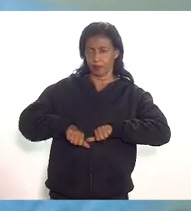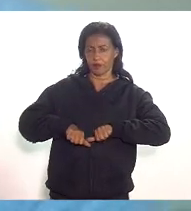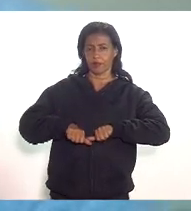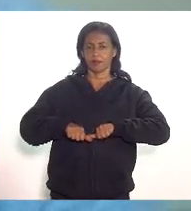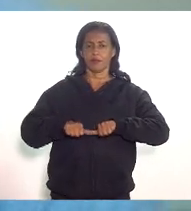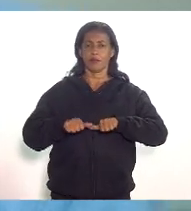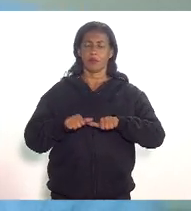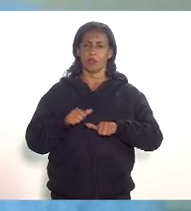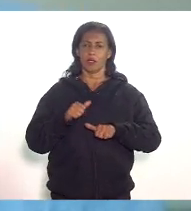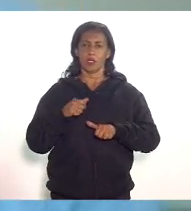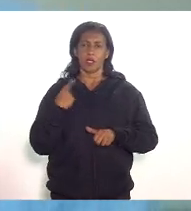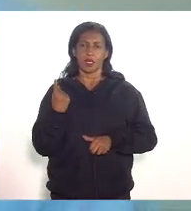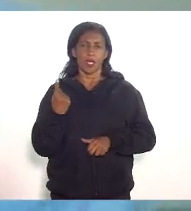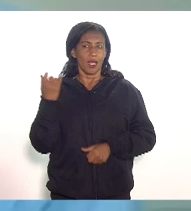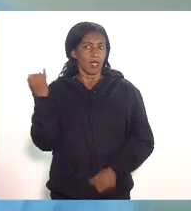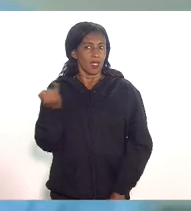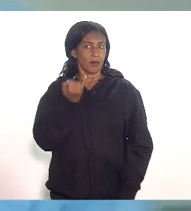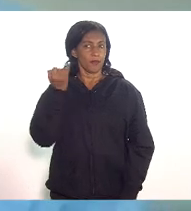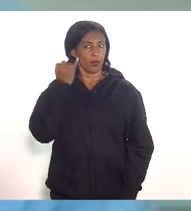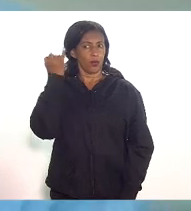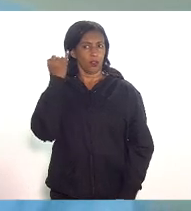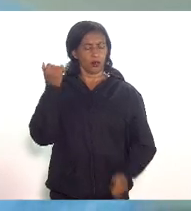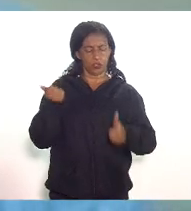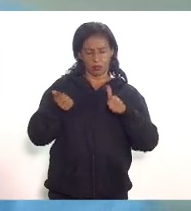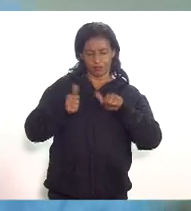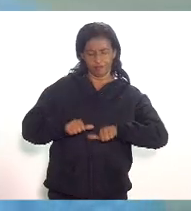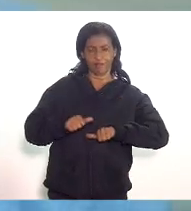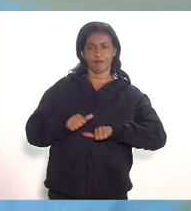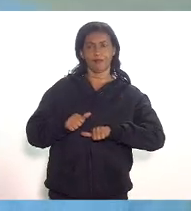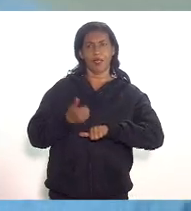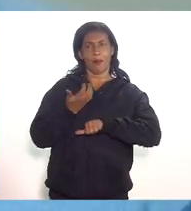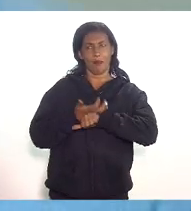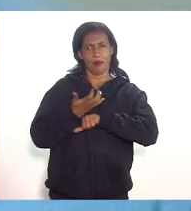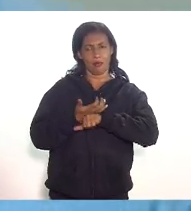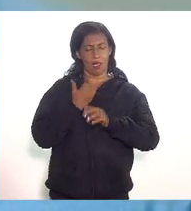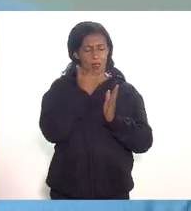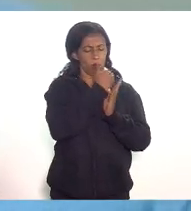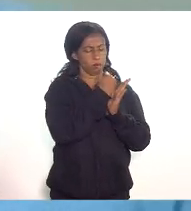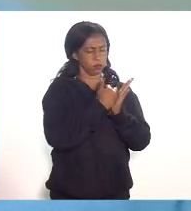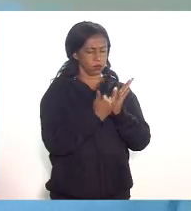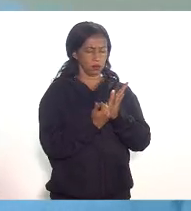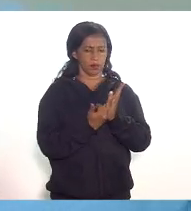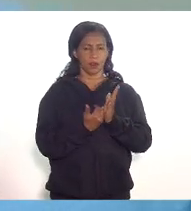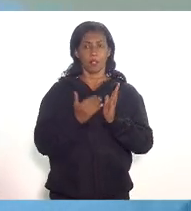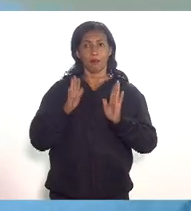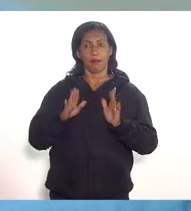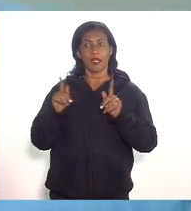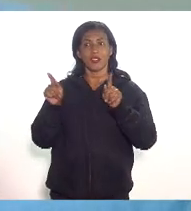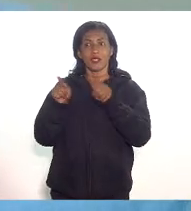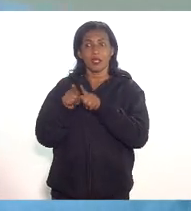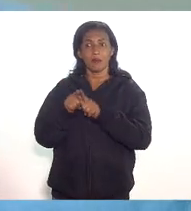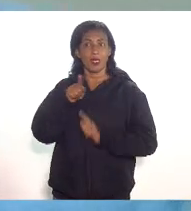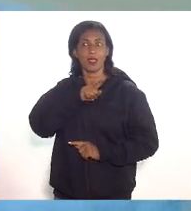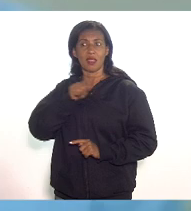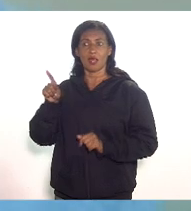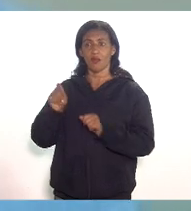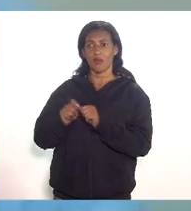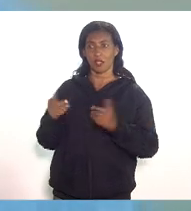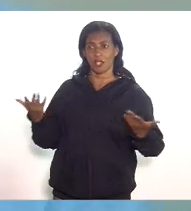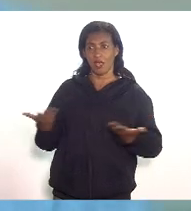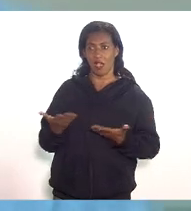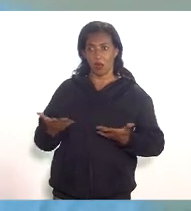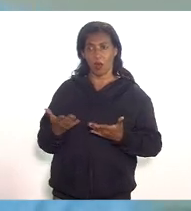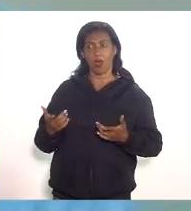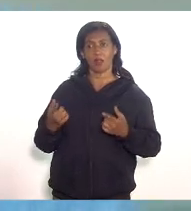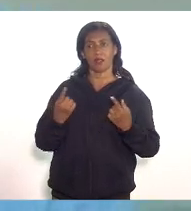concorrentemente é importante essa análise dessa matéria é importante e não fazê-la também nesse momento também prejudica muito o Estado então